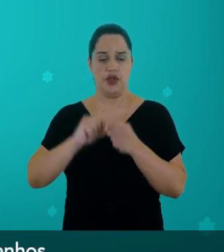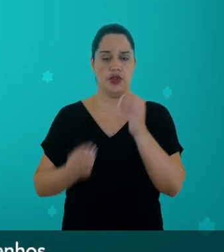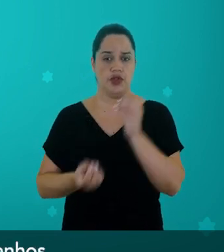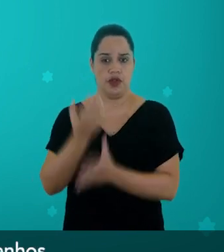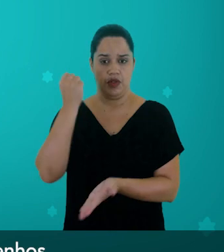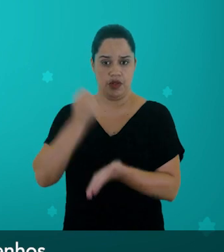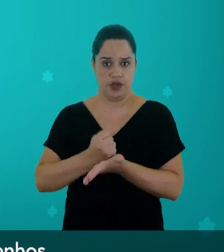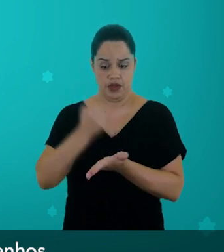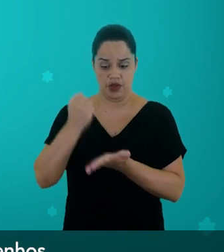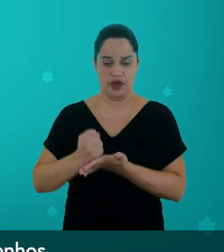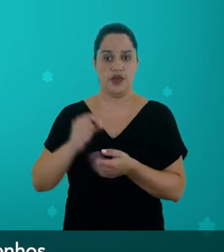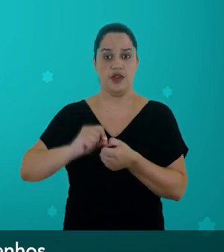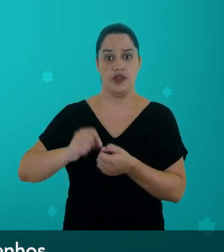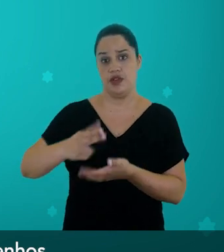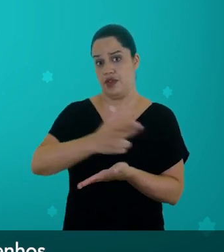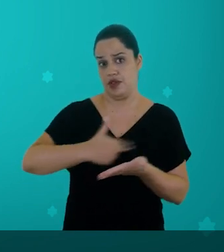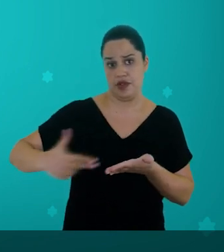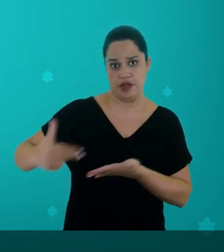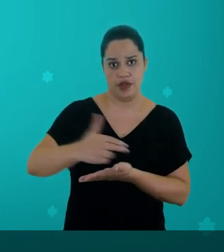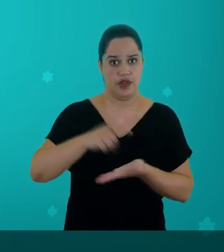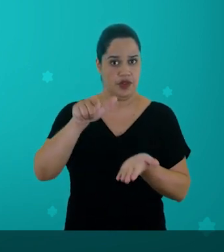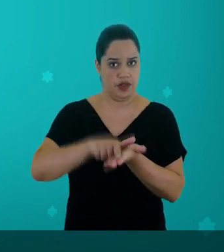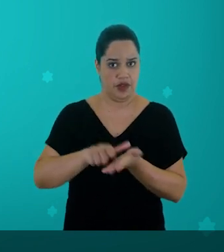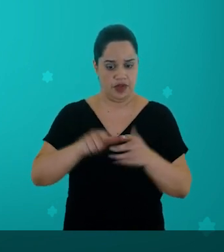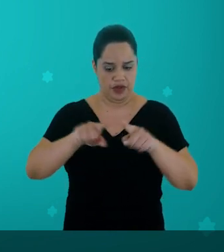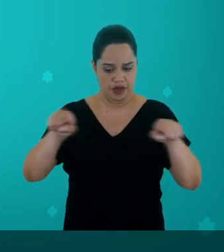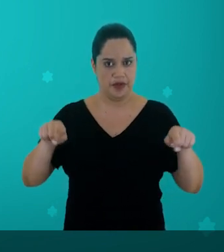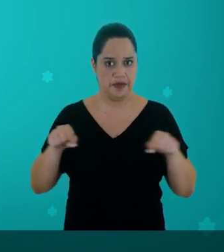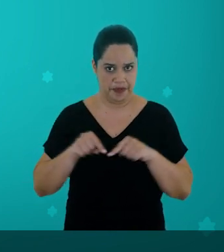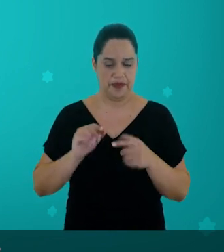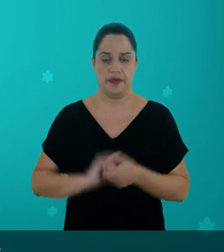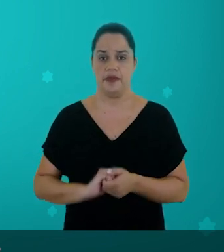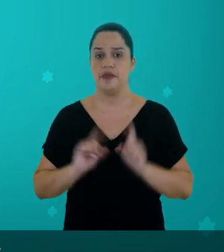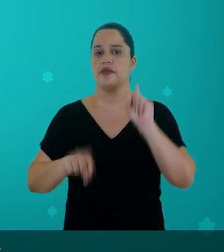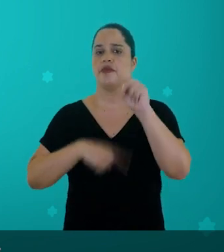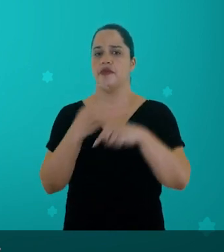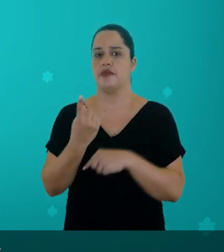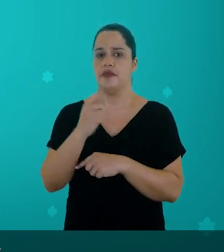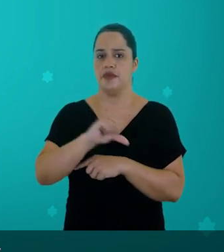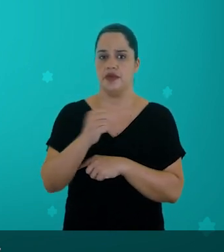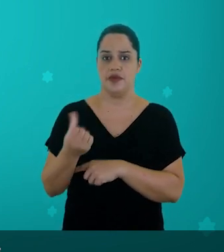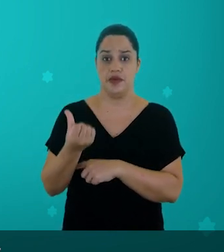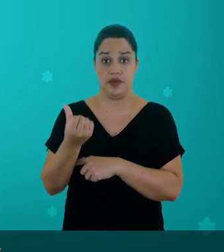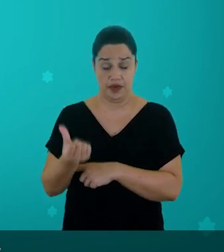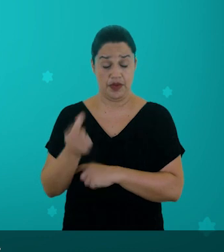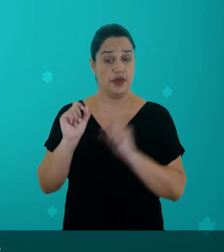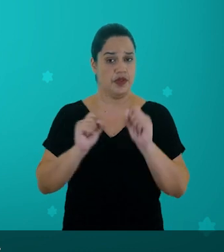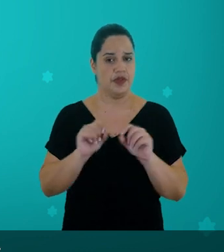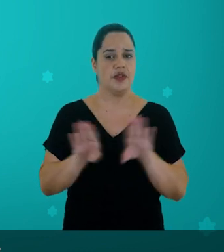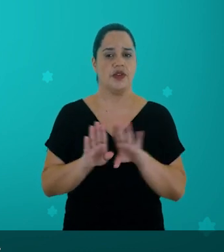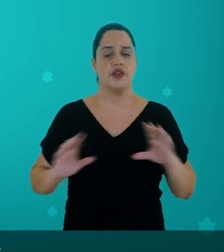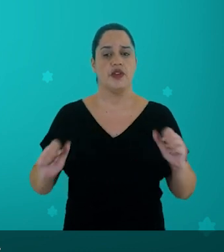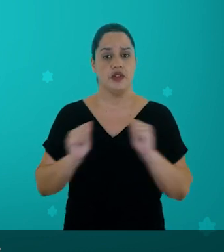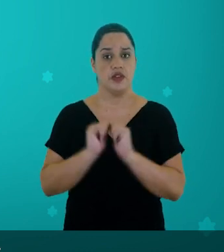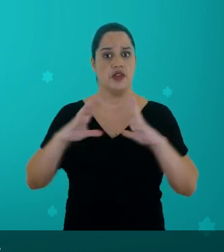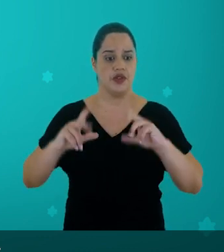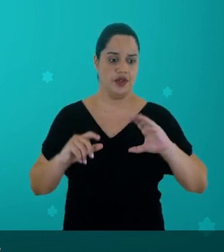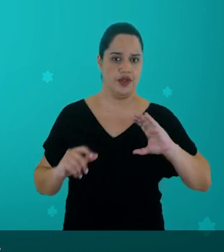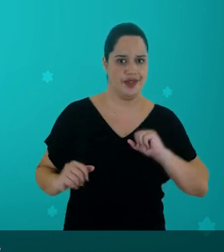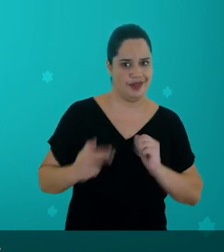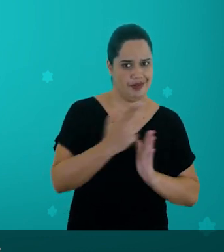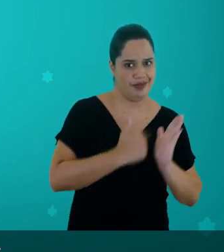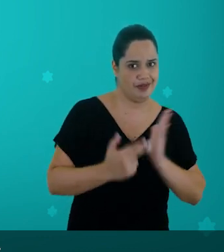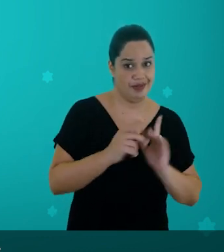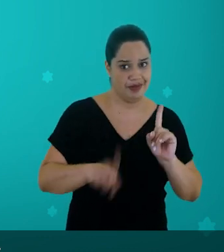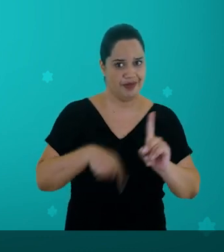carimbo e assim fazer desenhos em uma folha de papel. em 1996 ele juntou seu